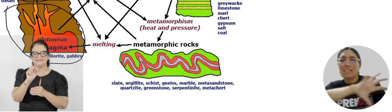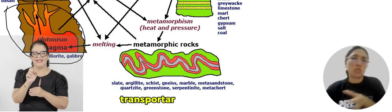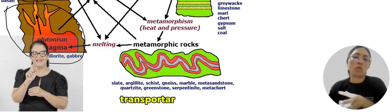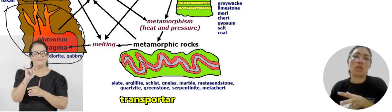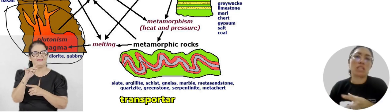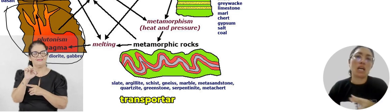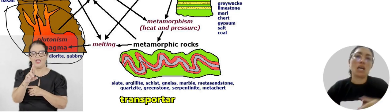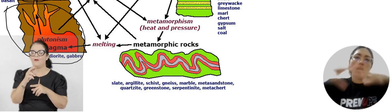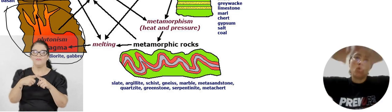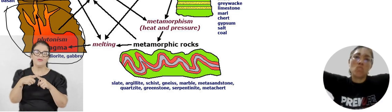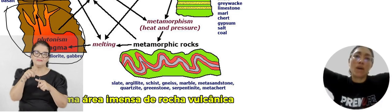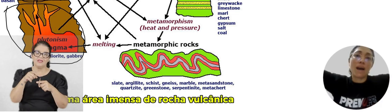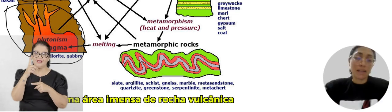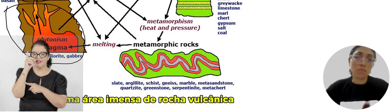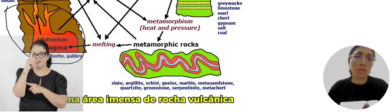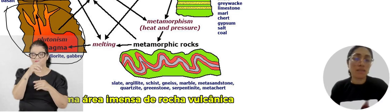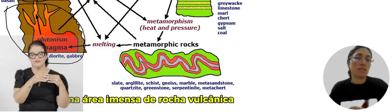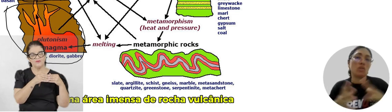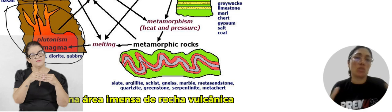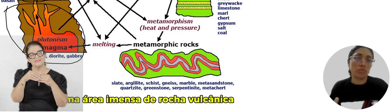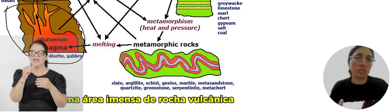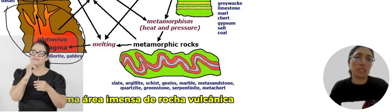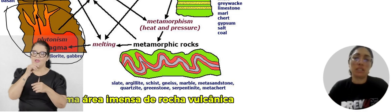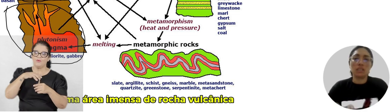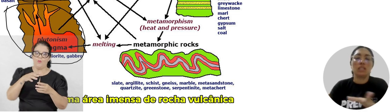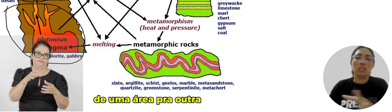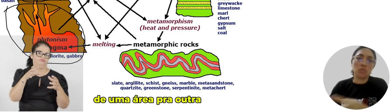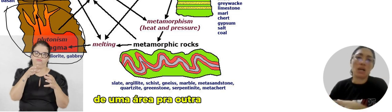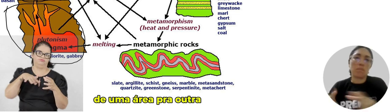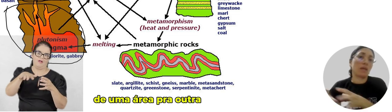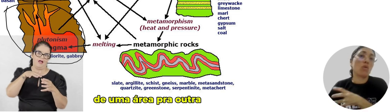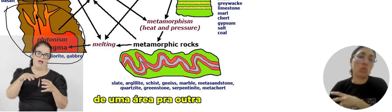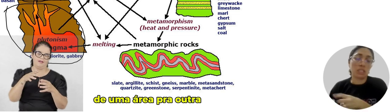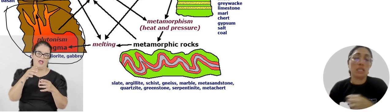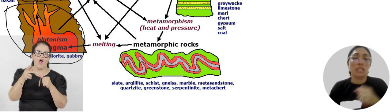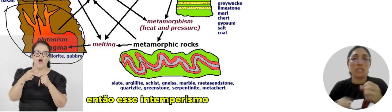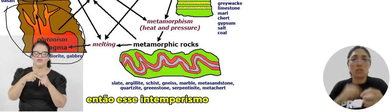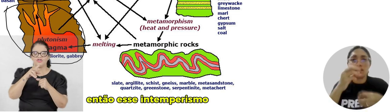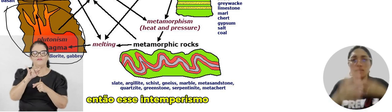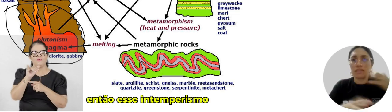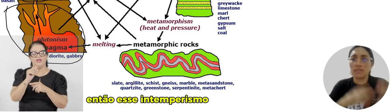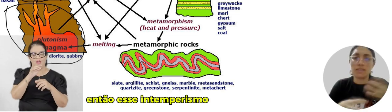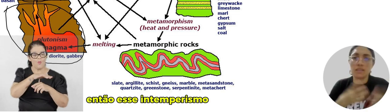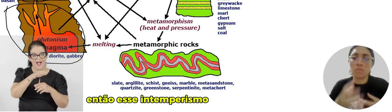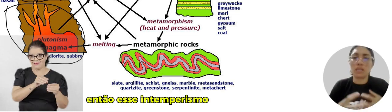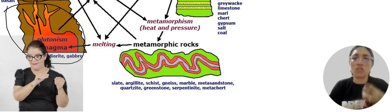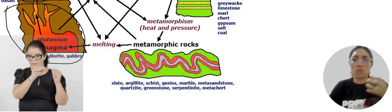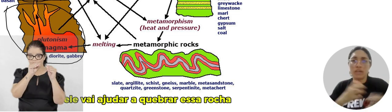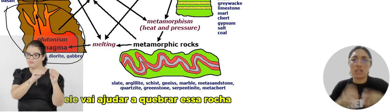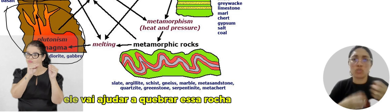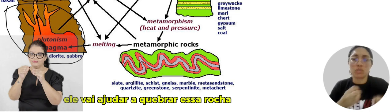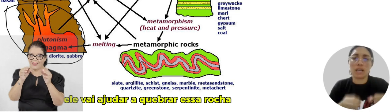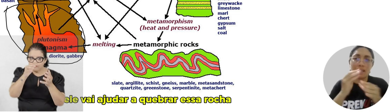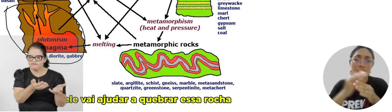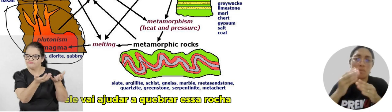transportar uma área imensa de rocha vulcânica de uma área para a outra. Então, esse intemperismo